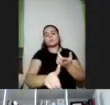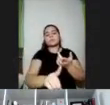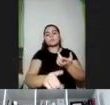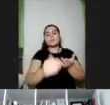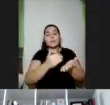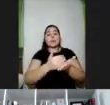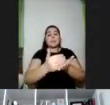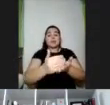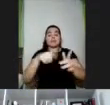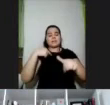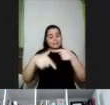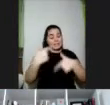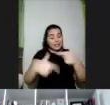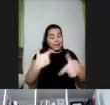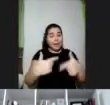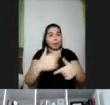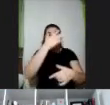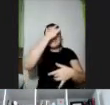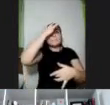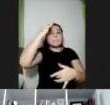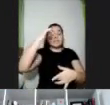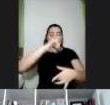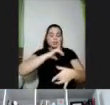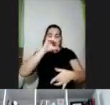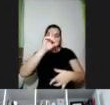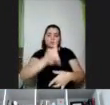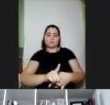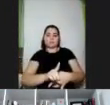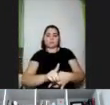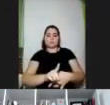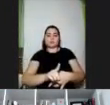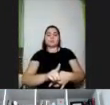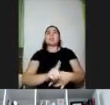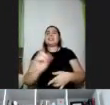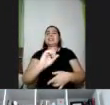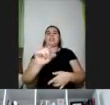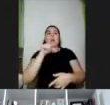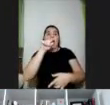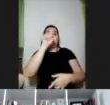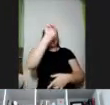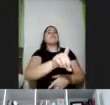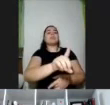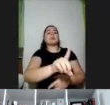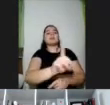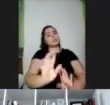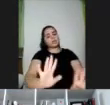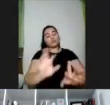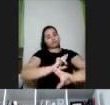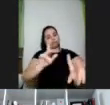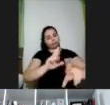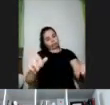com deficiência, não o deficiente, né? O deficiente já é um arquétipo ali, Já é uma